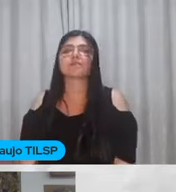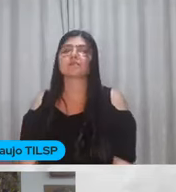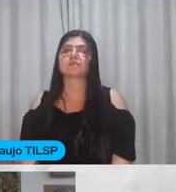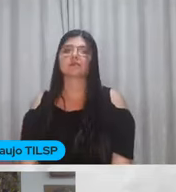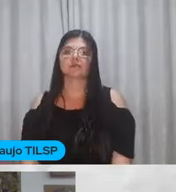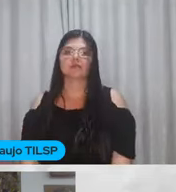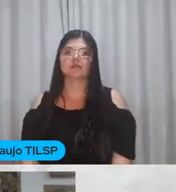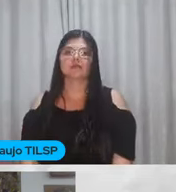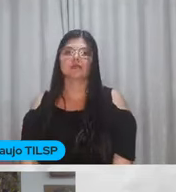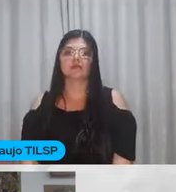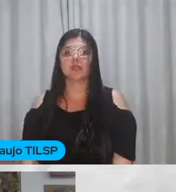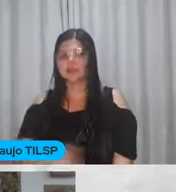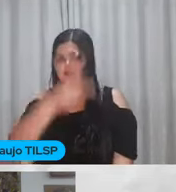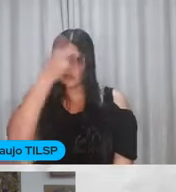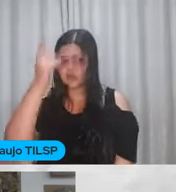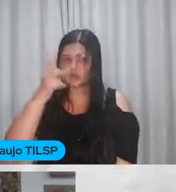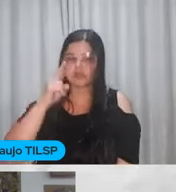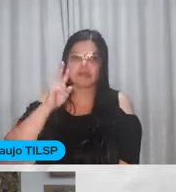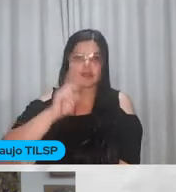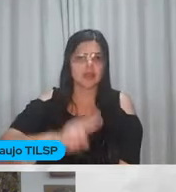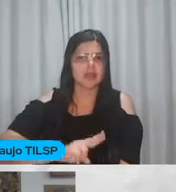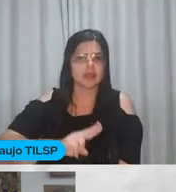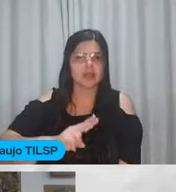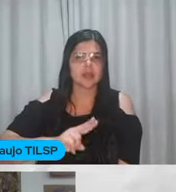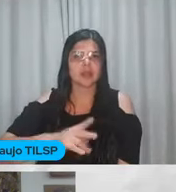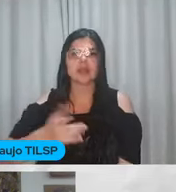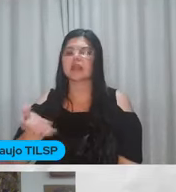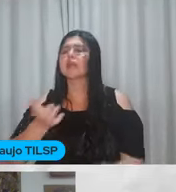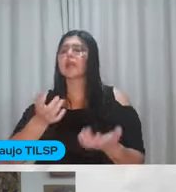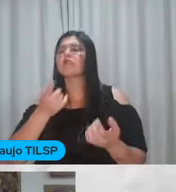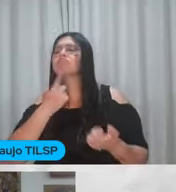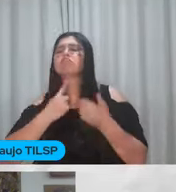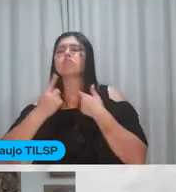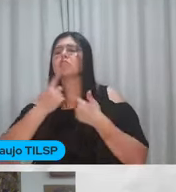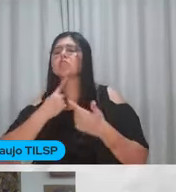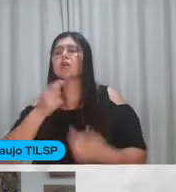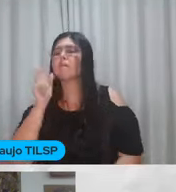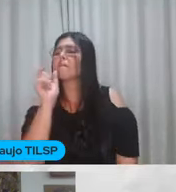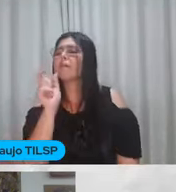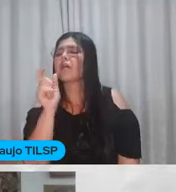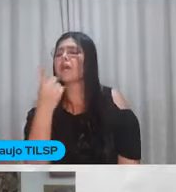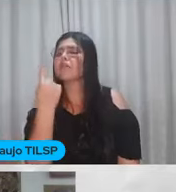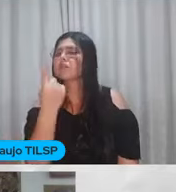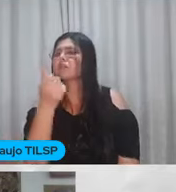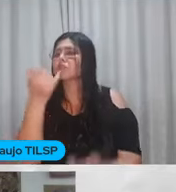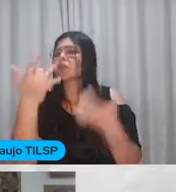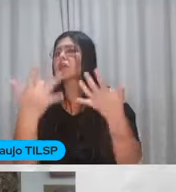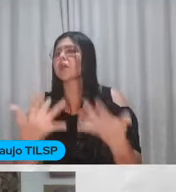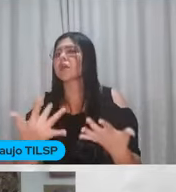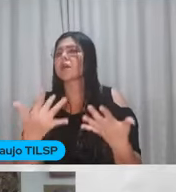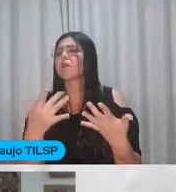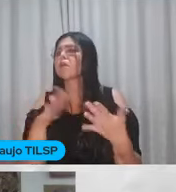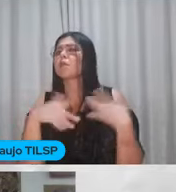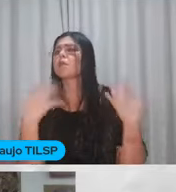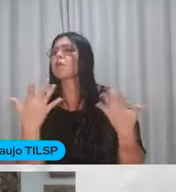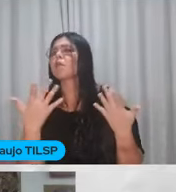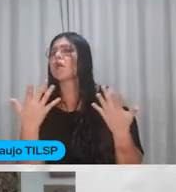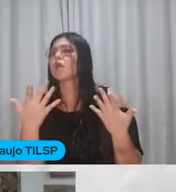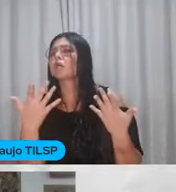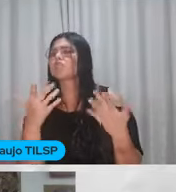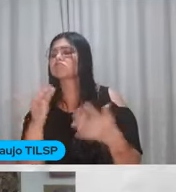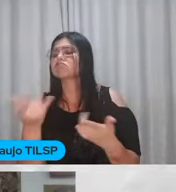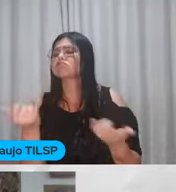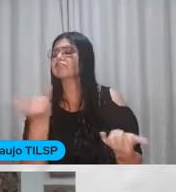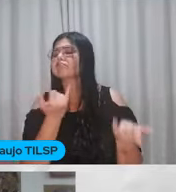Eu queria saber Do pessoal Que está nos assistindo Qual é a expectativa Para hoje Em uma palavra Diz aí gente Qual a palavra Que vocês vão mandar